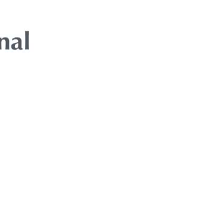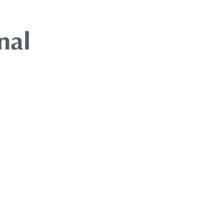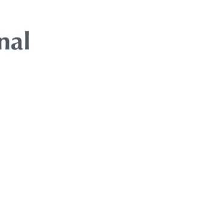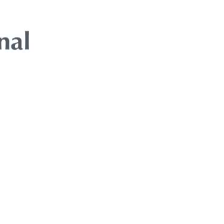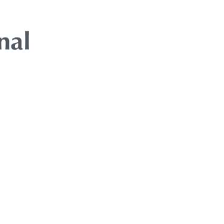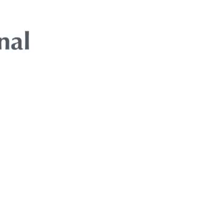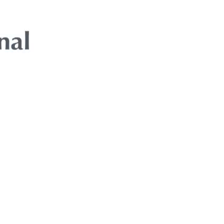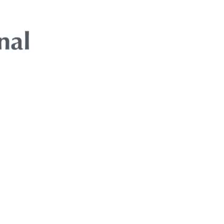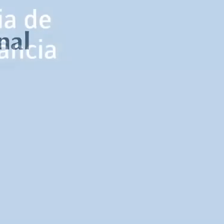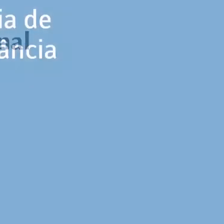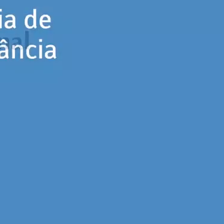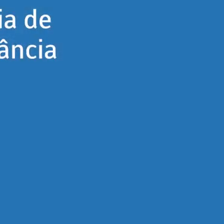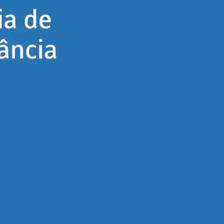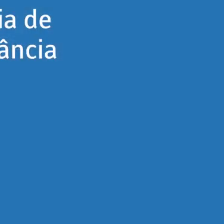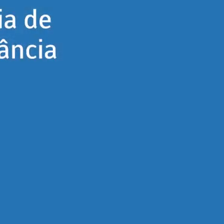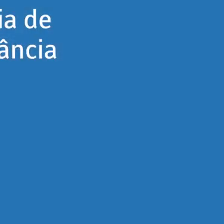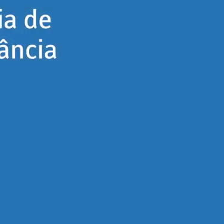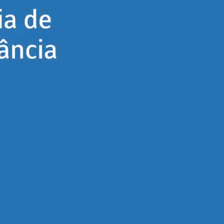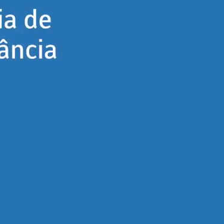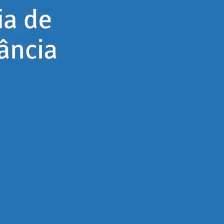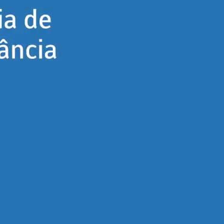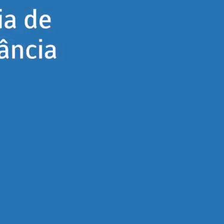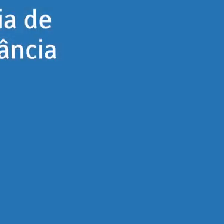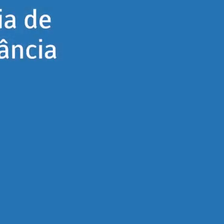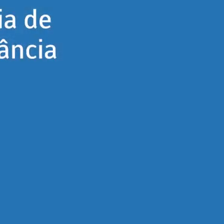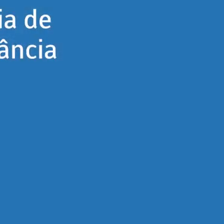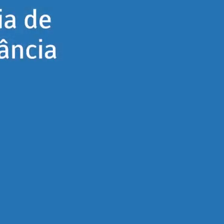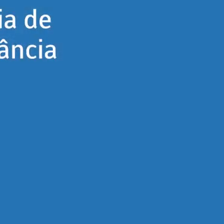E até o próximo vídeo!